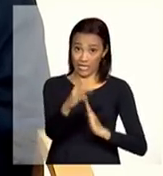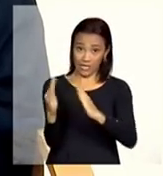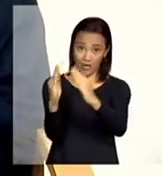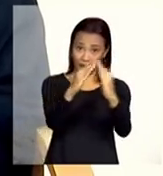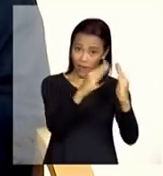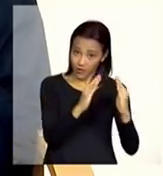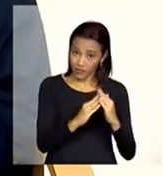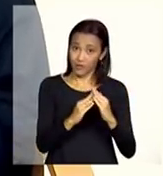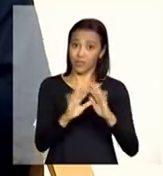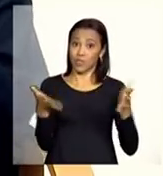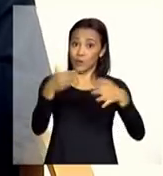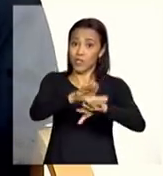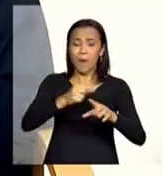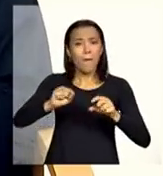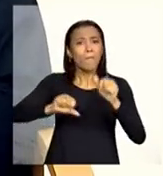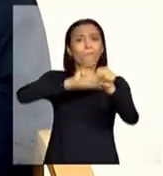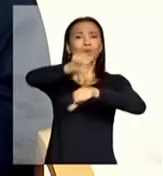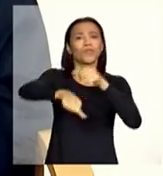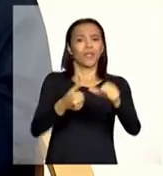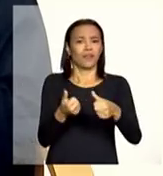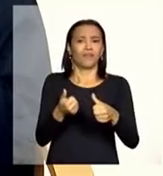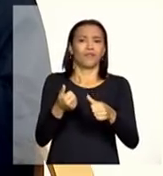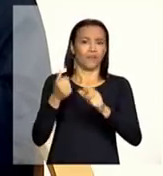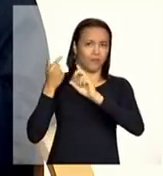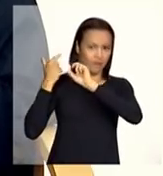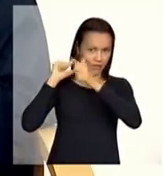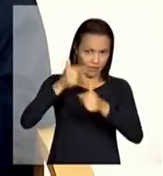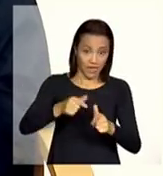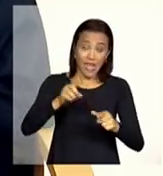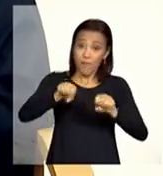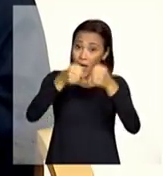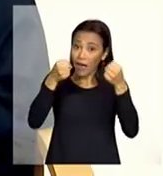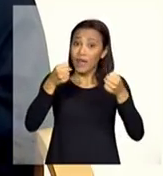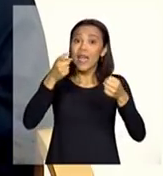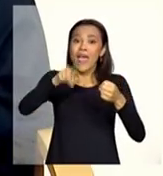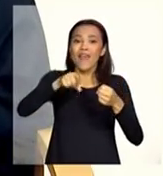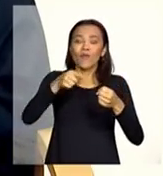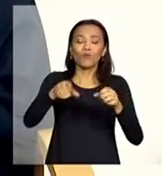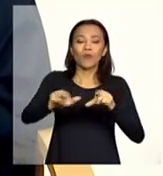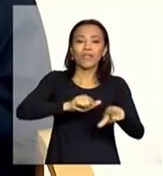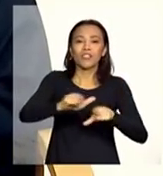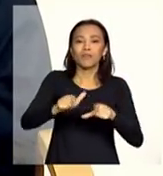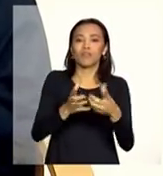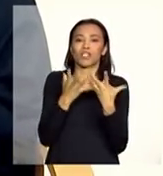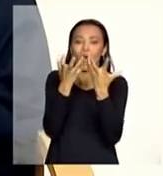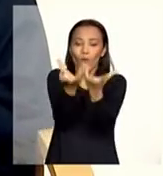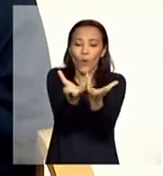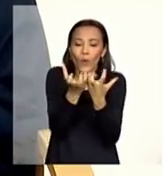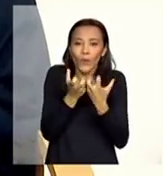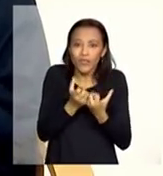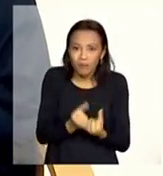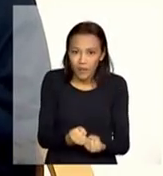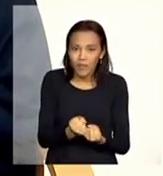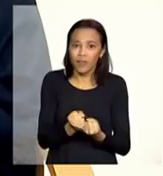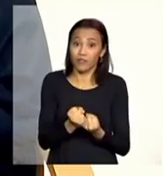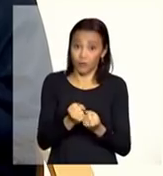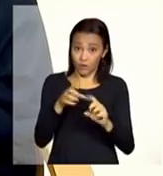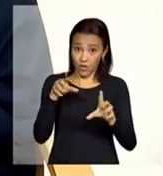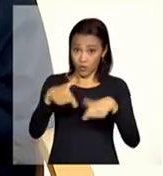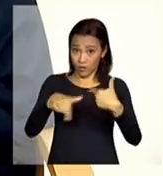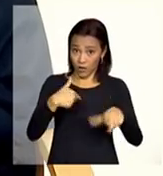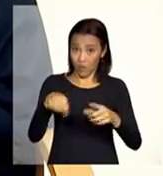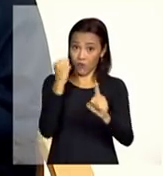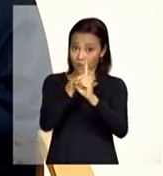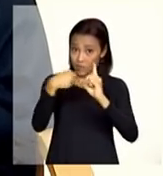lógica de que não é para ser uma instituição total ela é para ser um serviço de acolhimento da assistência e por ser da assistência social